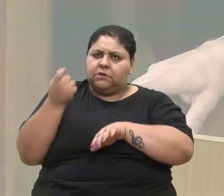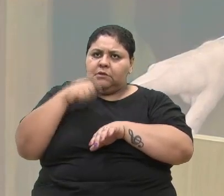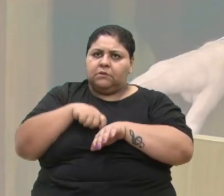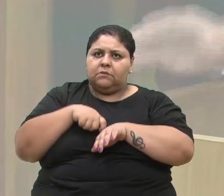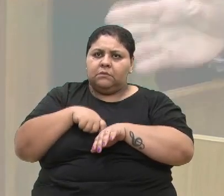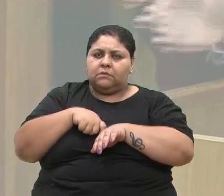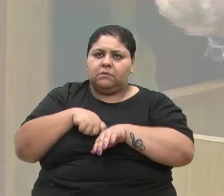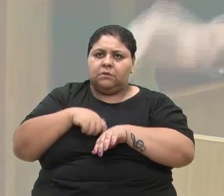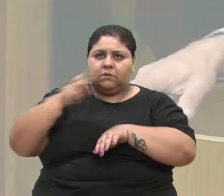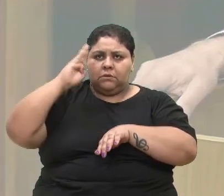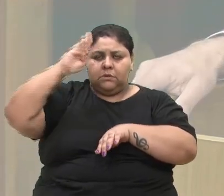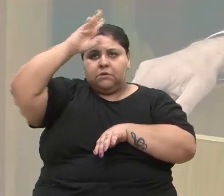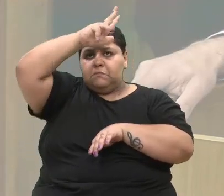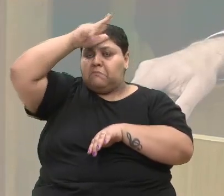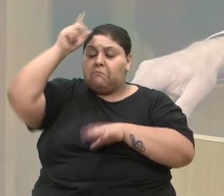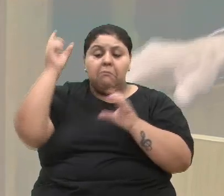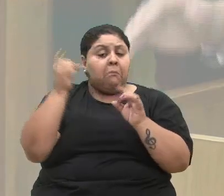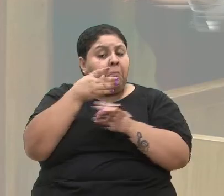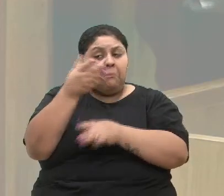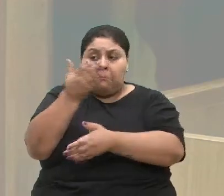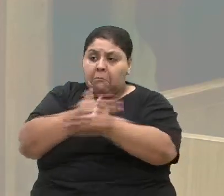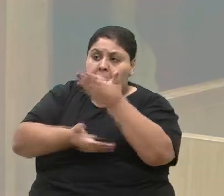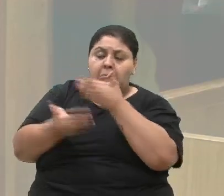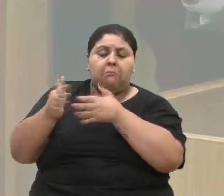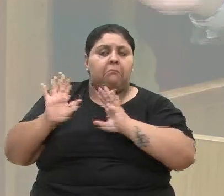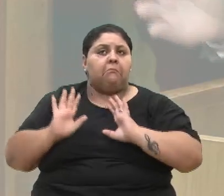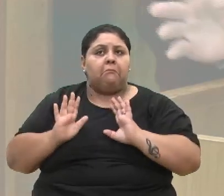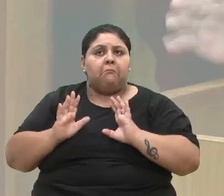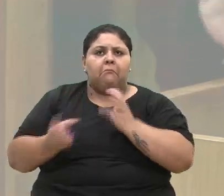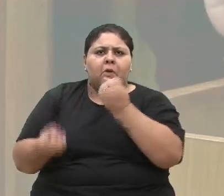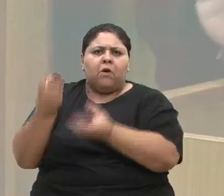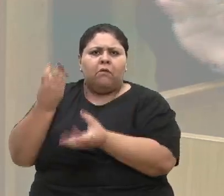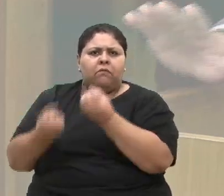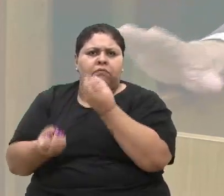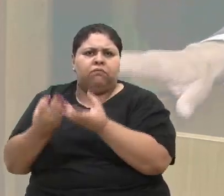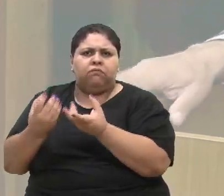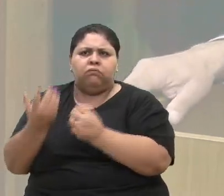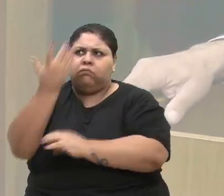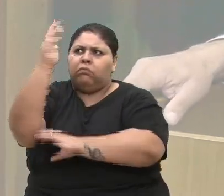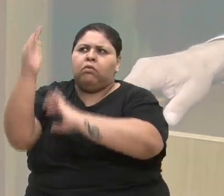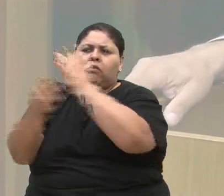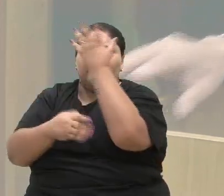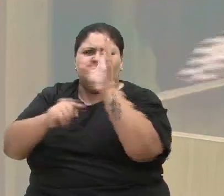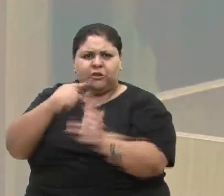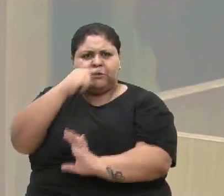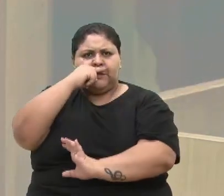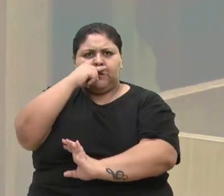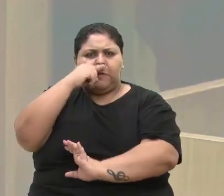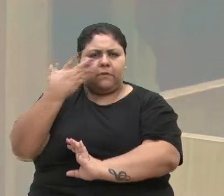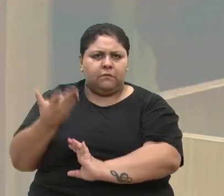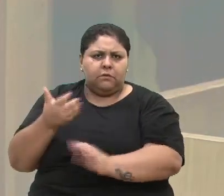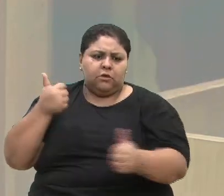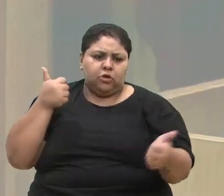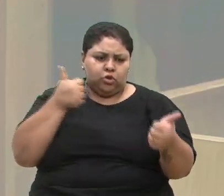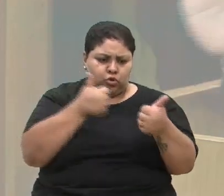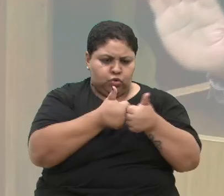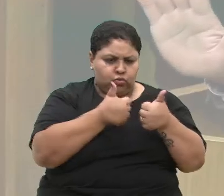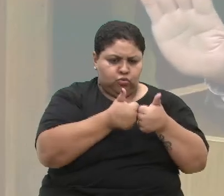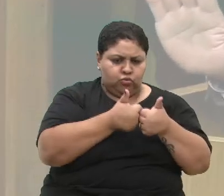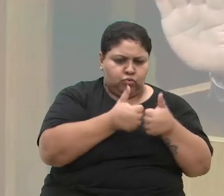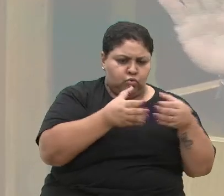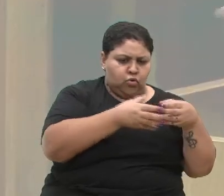Municipal, prontamente nos atendeu. Um possível incêndio no Mato Sartori, Parque Municipal Mato Sartori, ao lado do Alfredo Jacone.